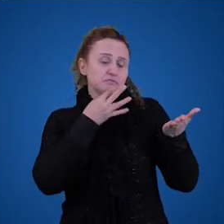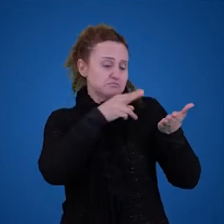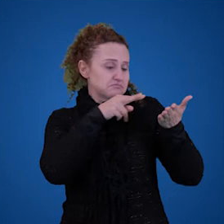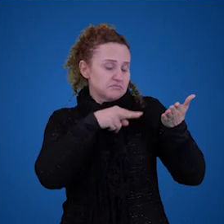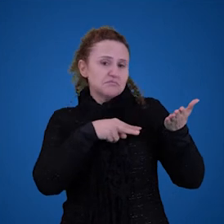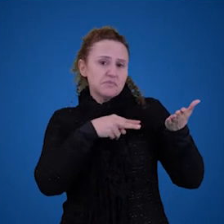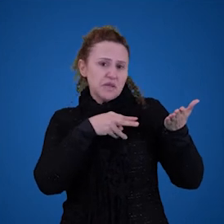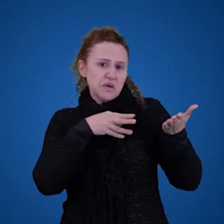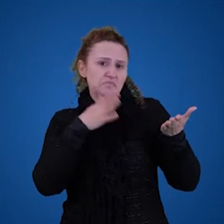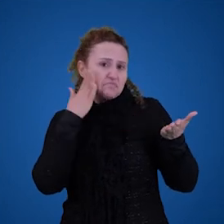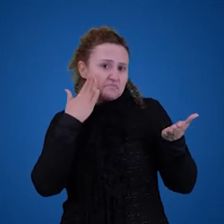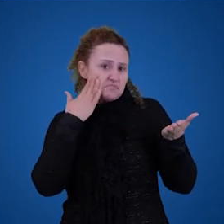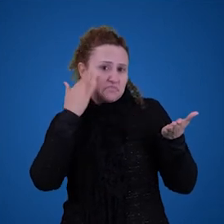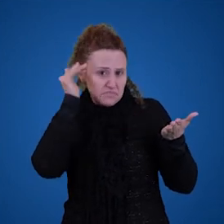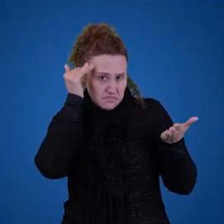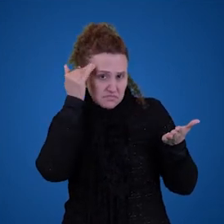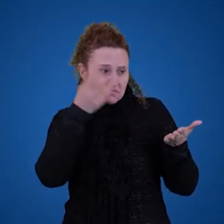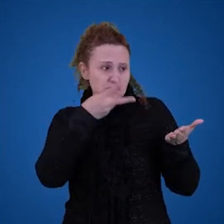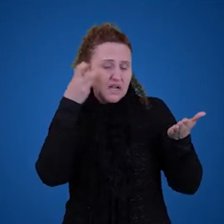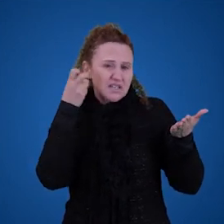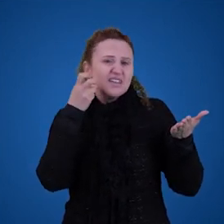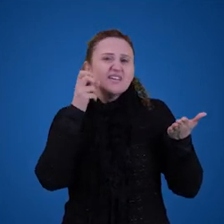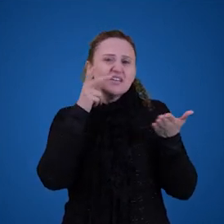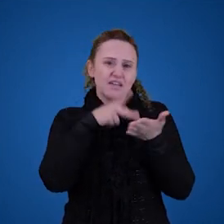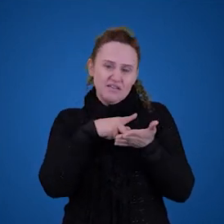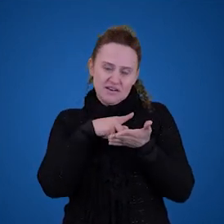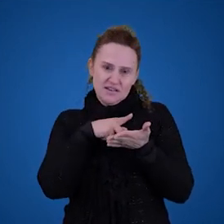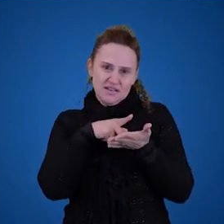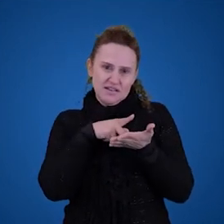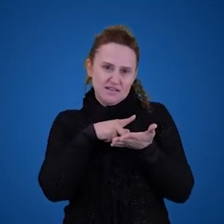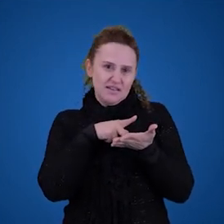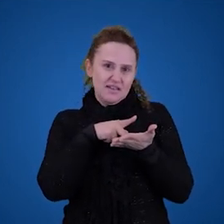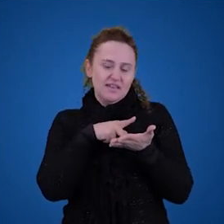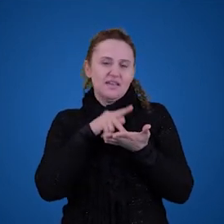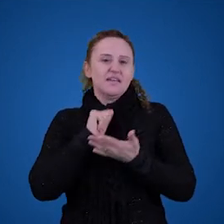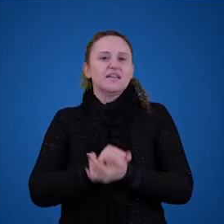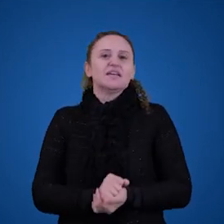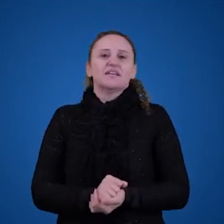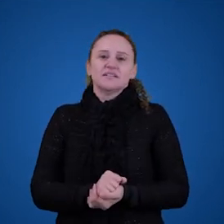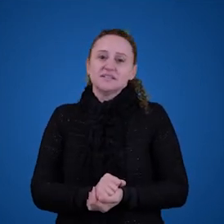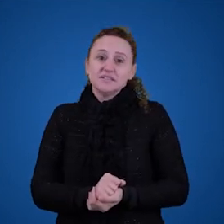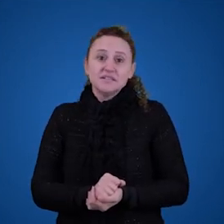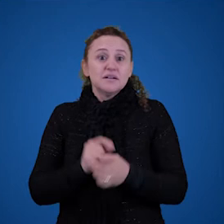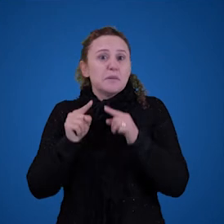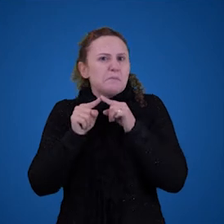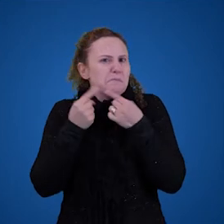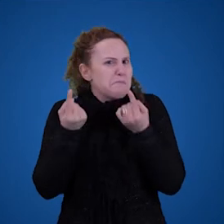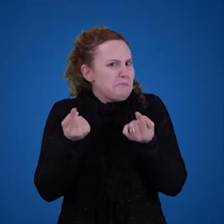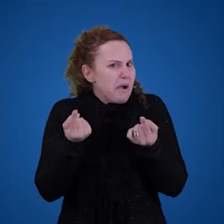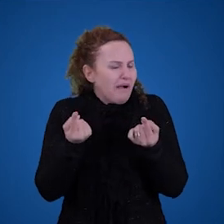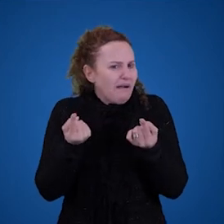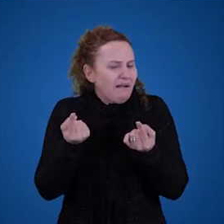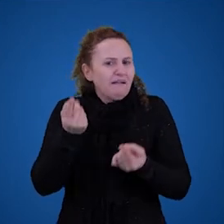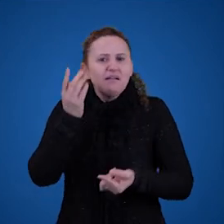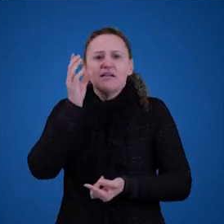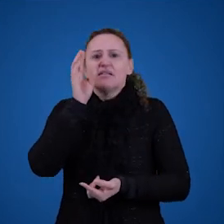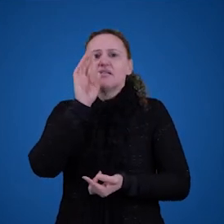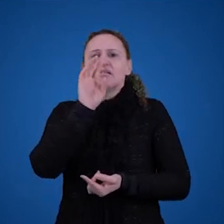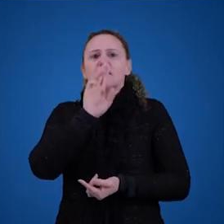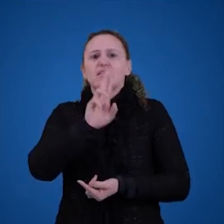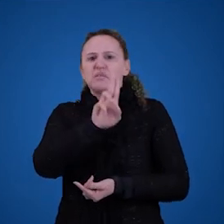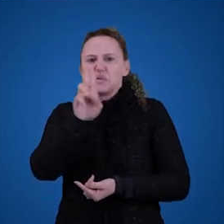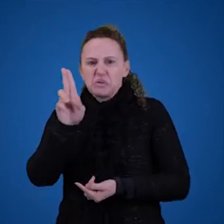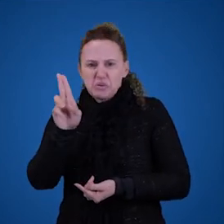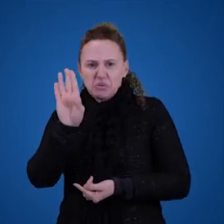Mas, por óbvio, a grande dificuldade, Bentinho é um objeto que não existe. Então, como que a gente pode